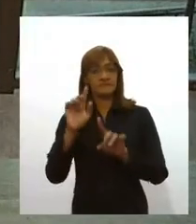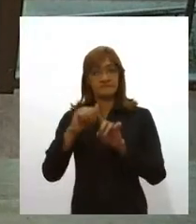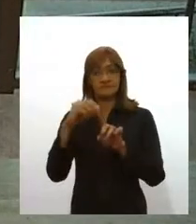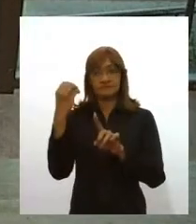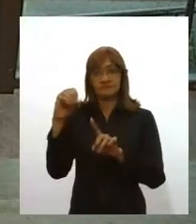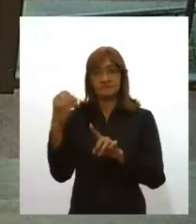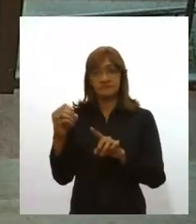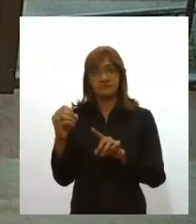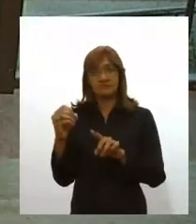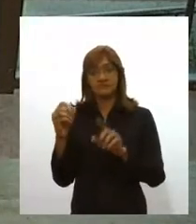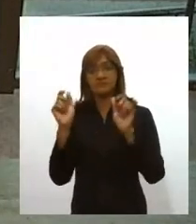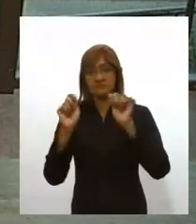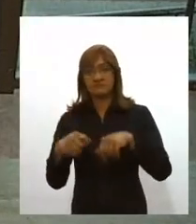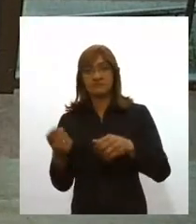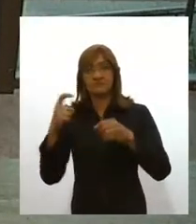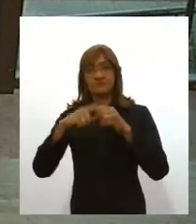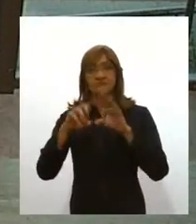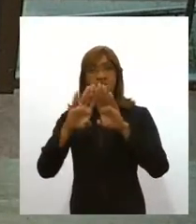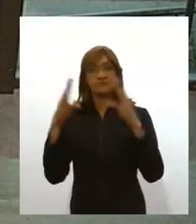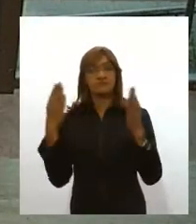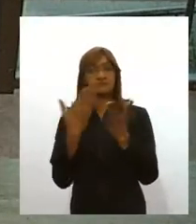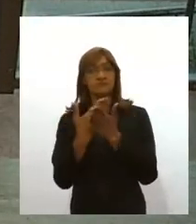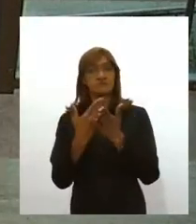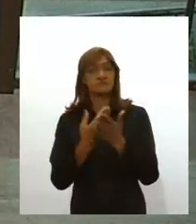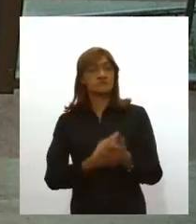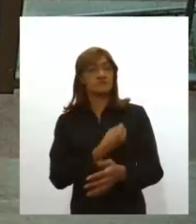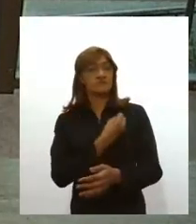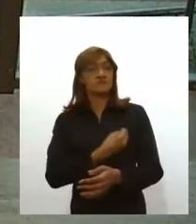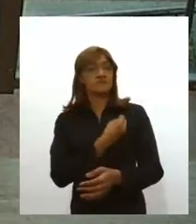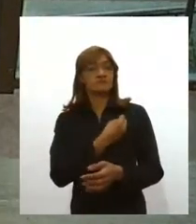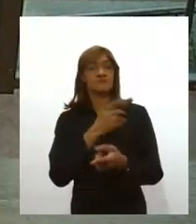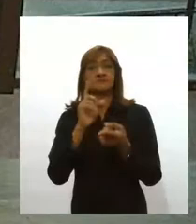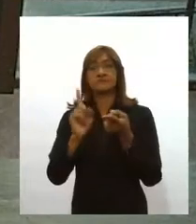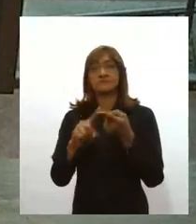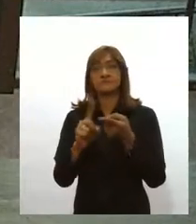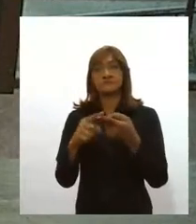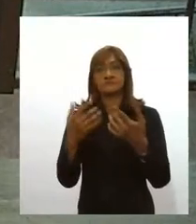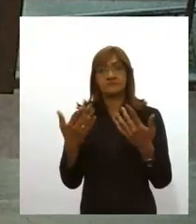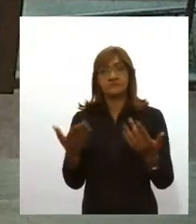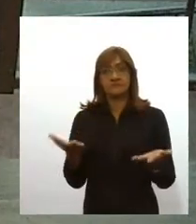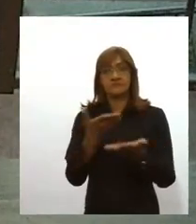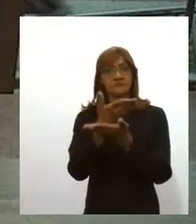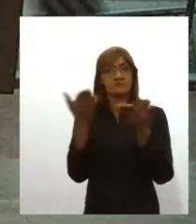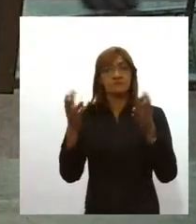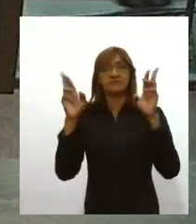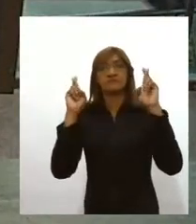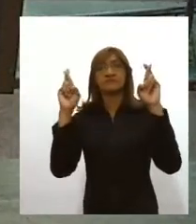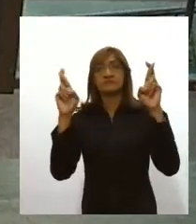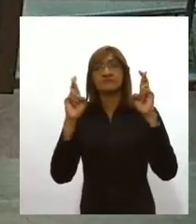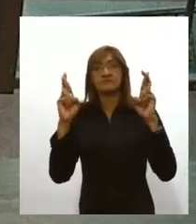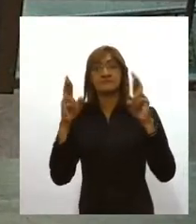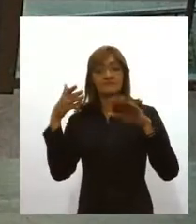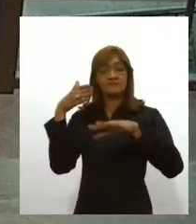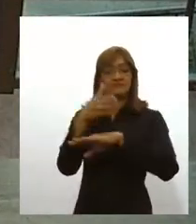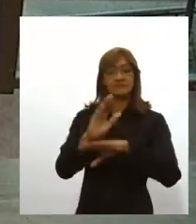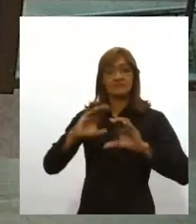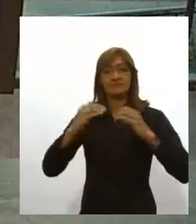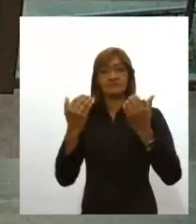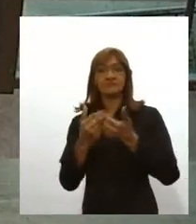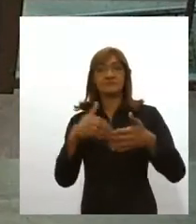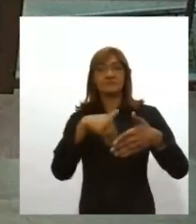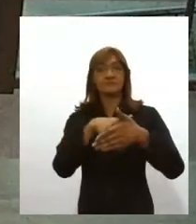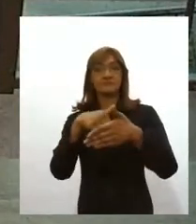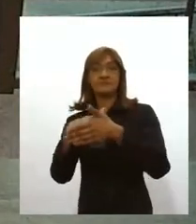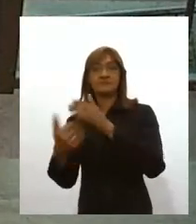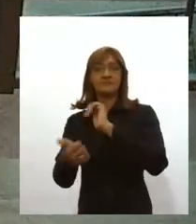decisão da retomada das aulas presenciais. E também, falando aí para os torcedores que querem ir aos estádios, assistir